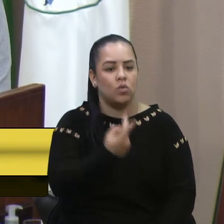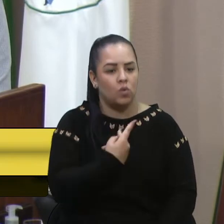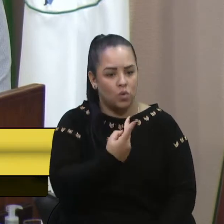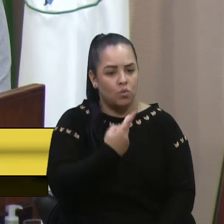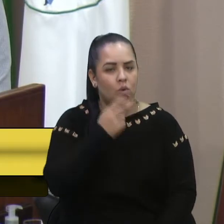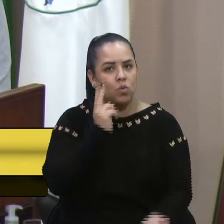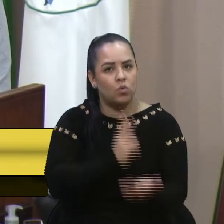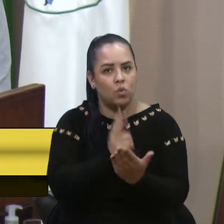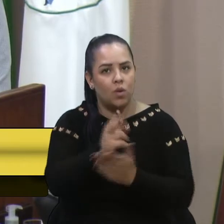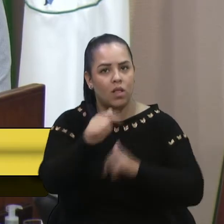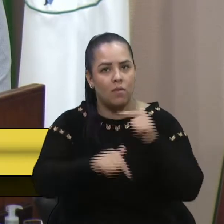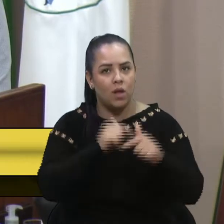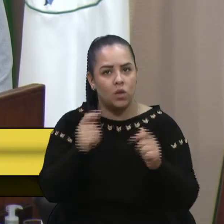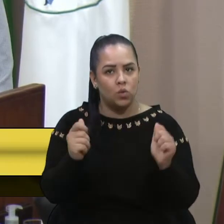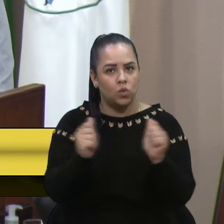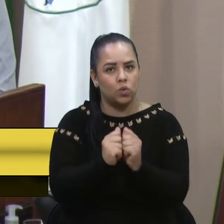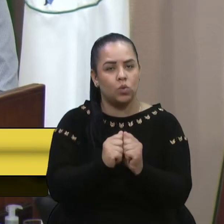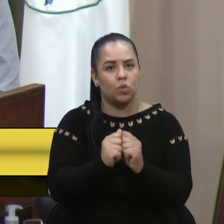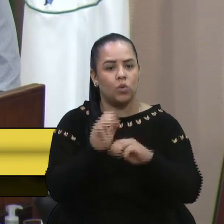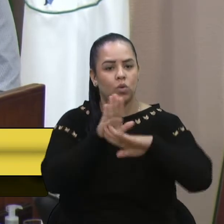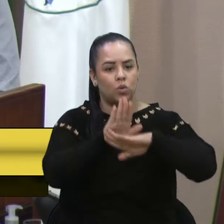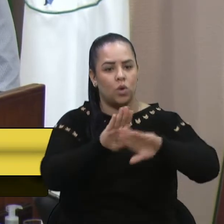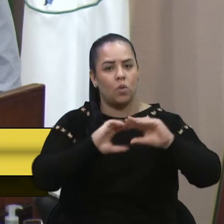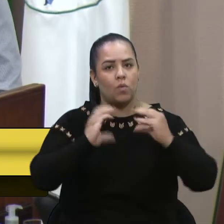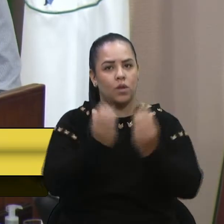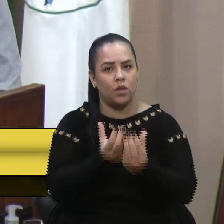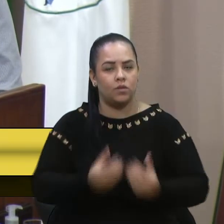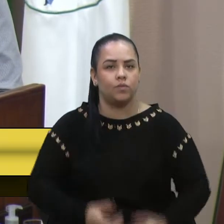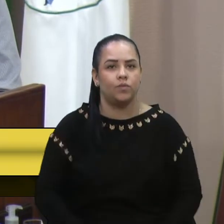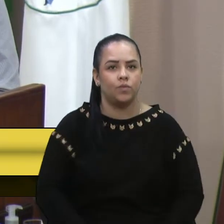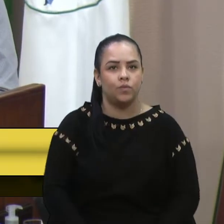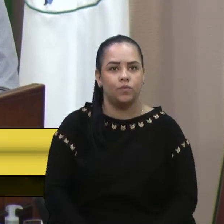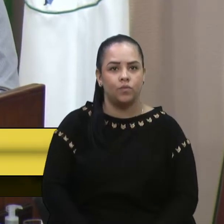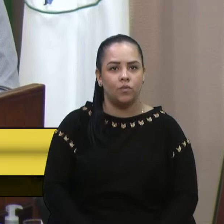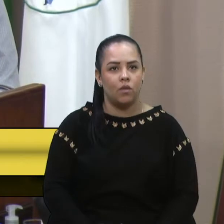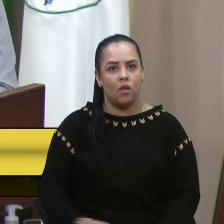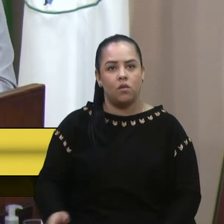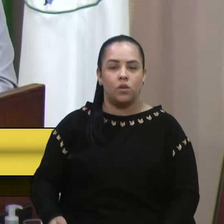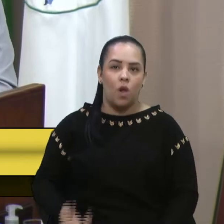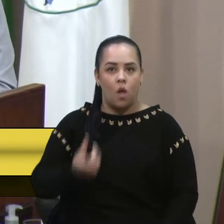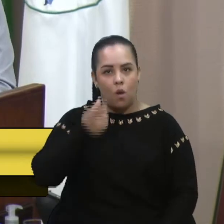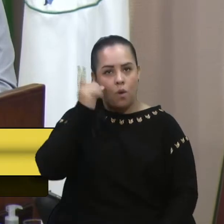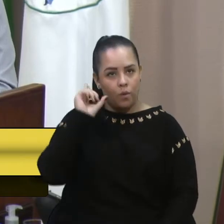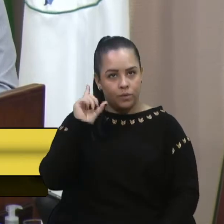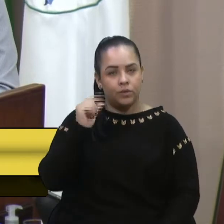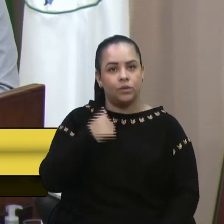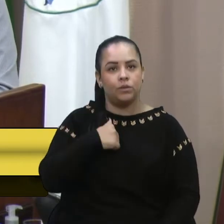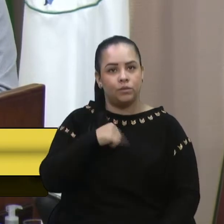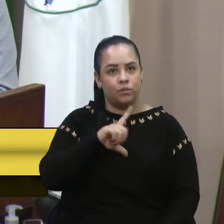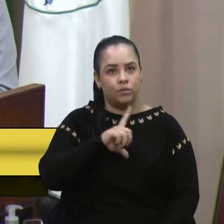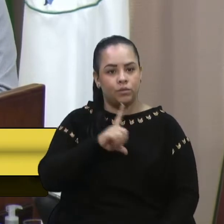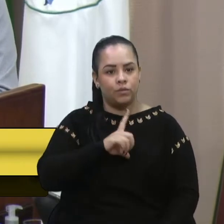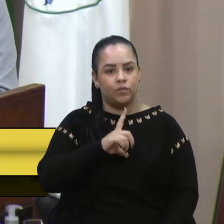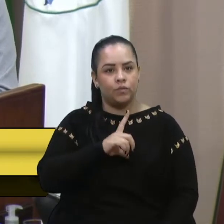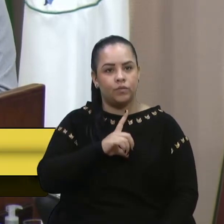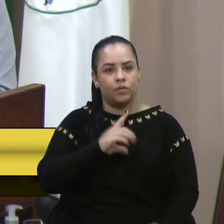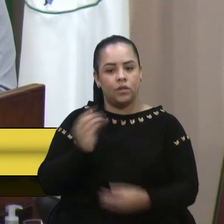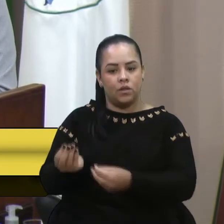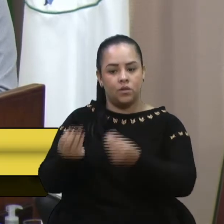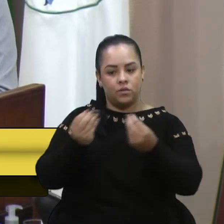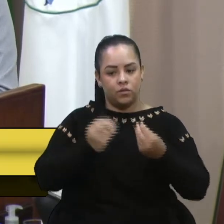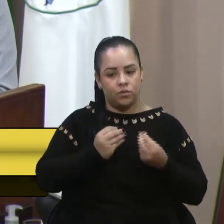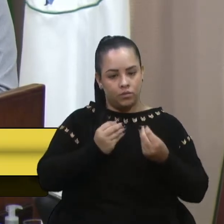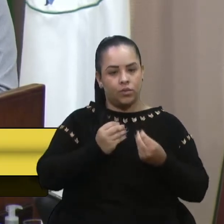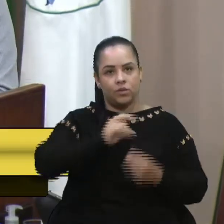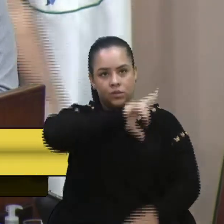trabalhando em conjunto e a favor da nossa comunidade. Então, no dia de ontem, eu recebi, então, do prefeito de Farropilha,